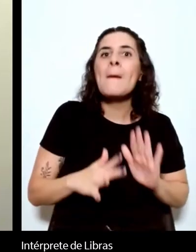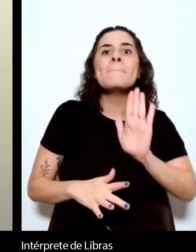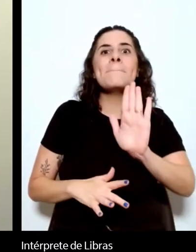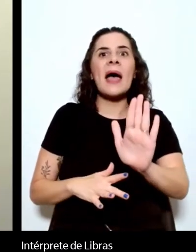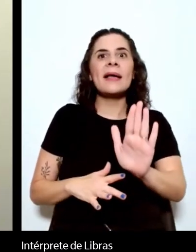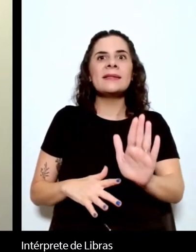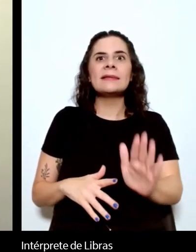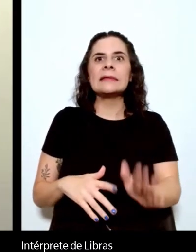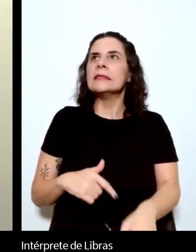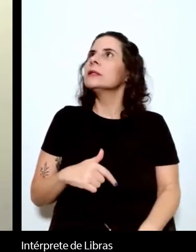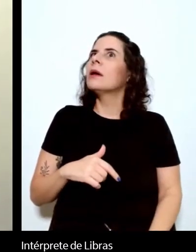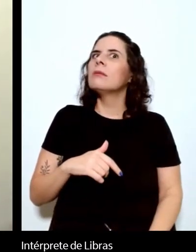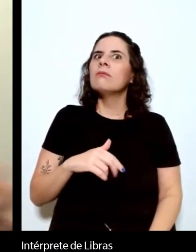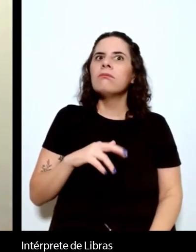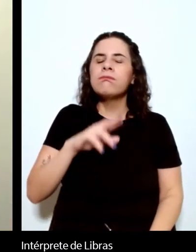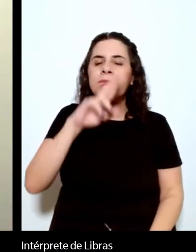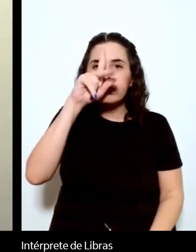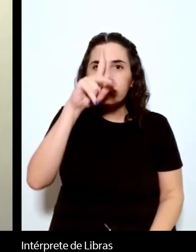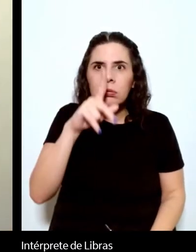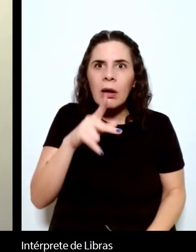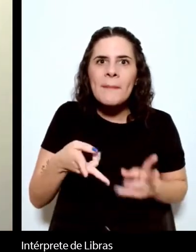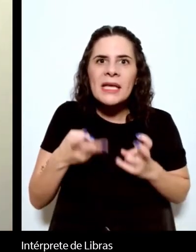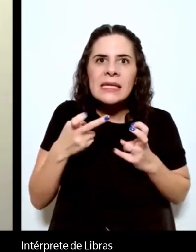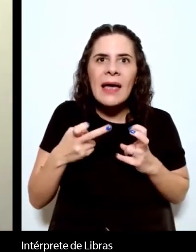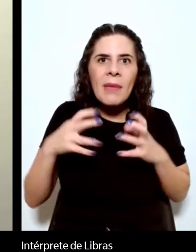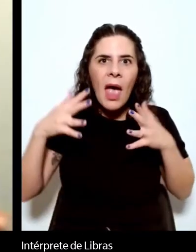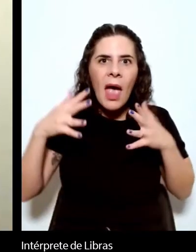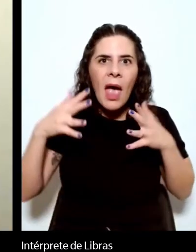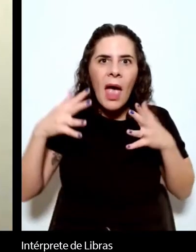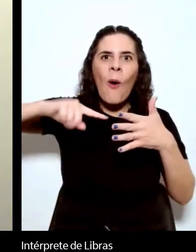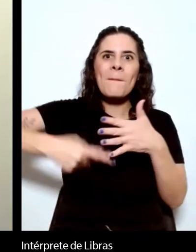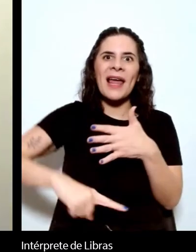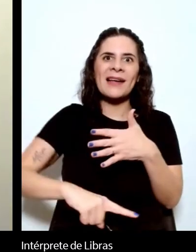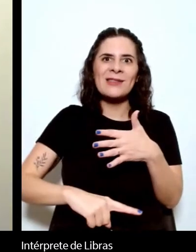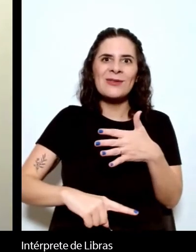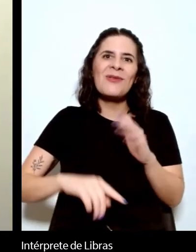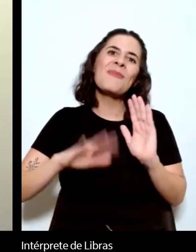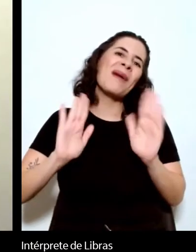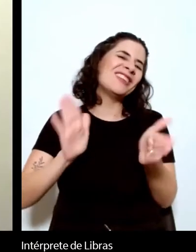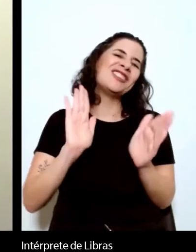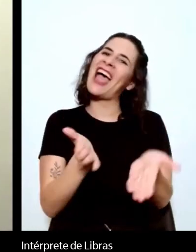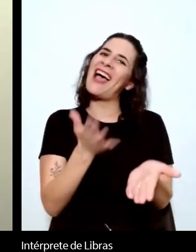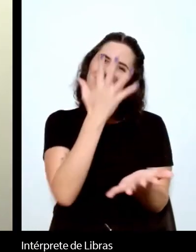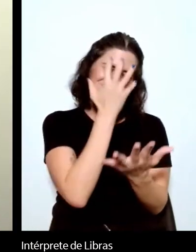é uma coisa muito complexa, mas aí eles já foram fisgados, então não tem mais volta.